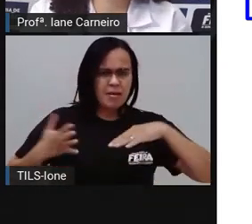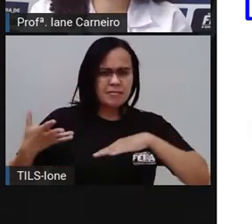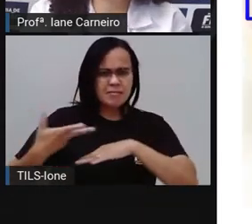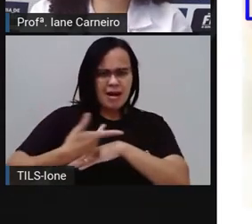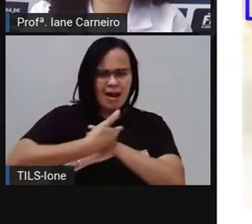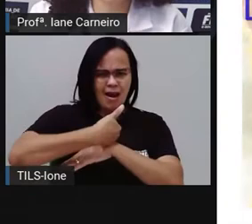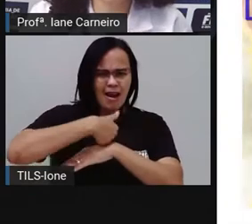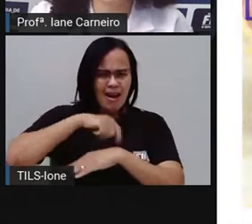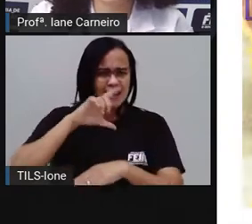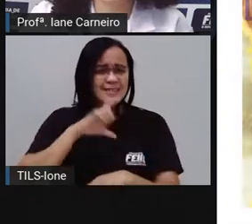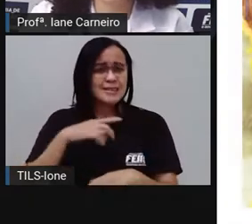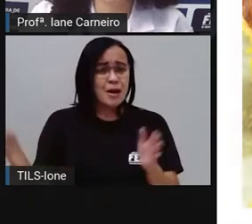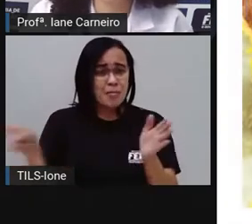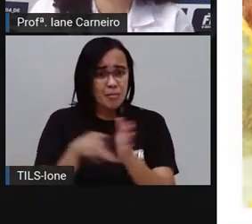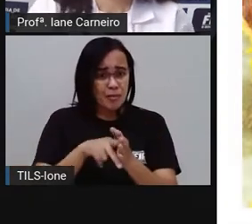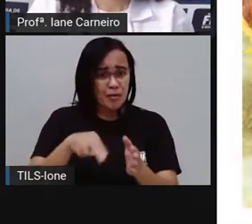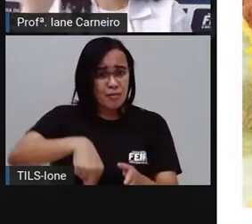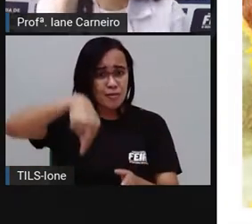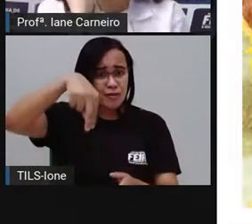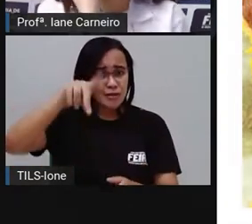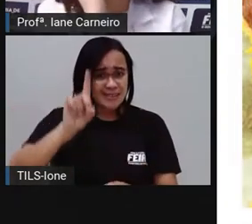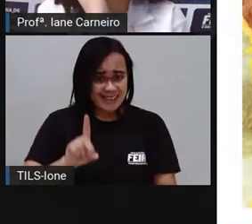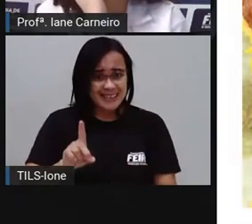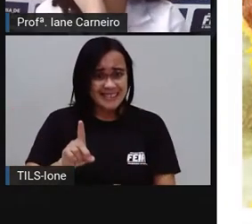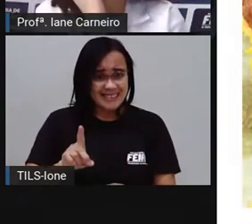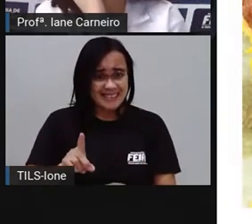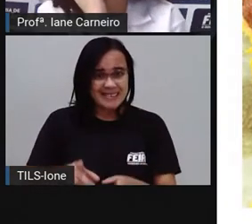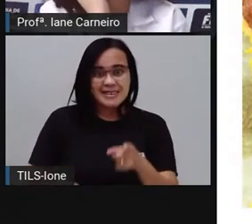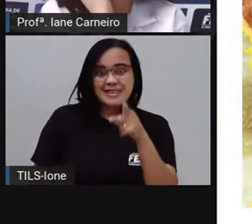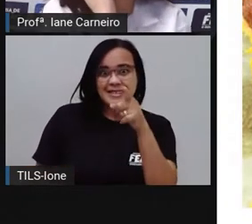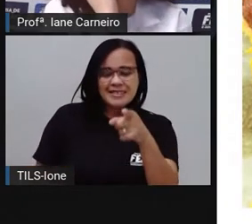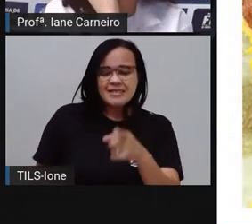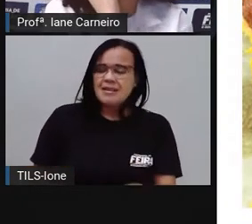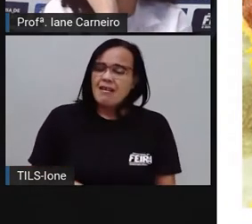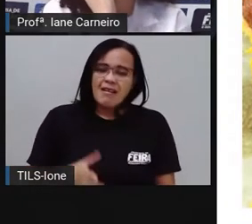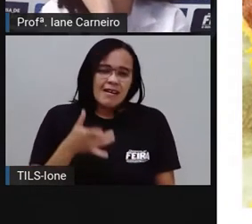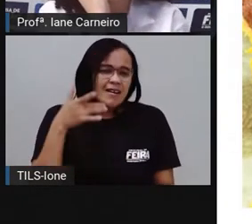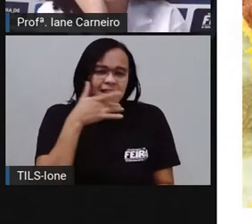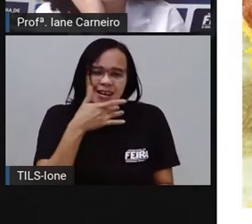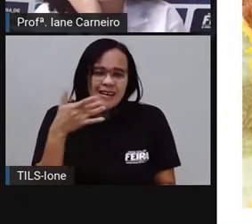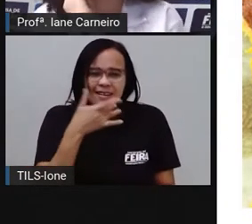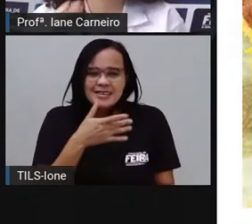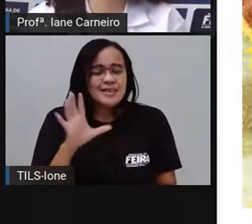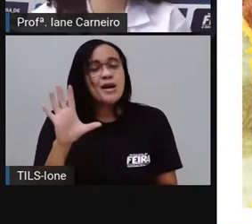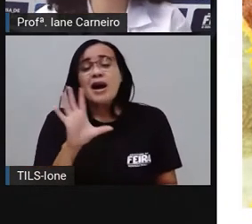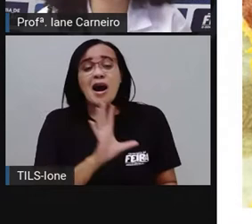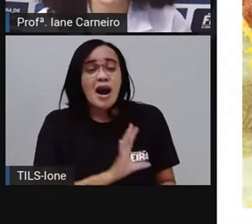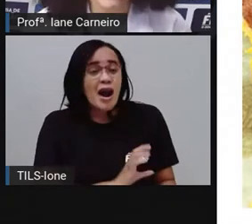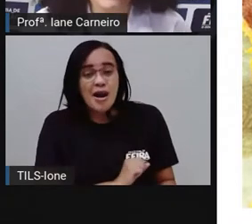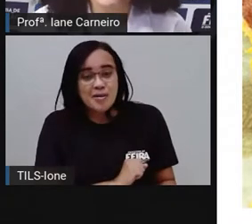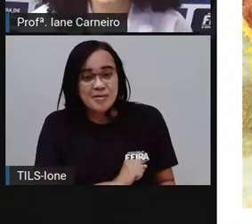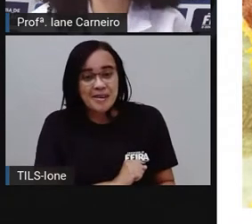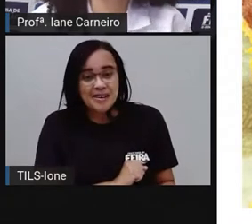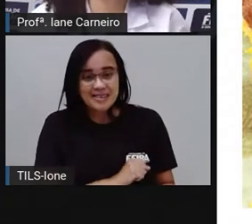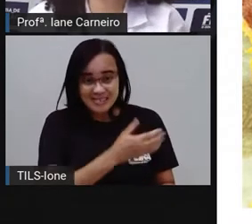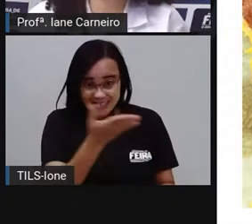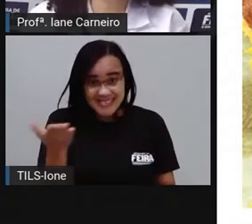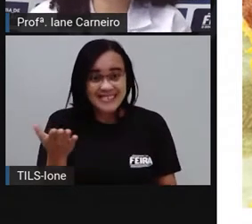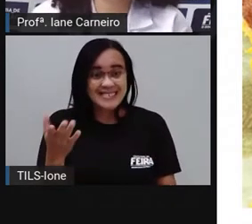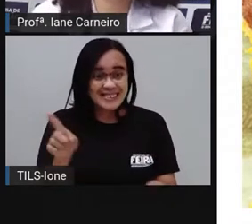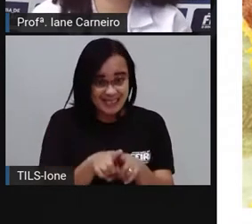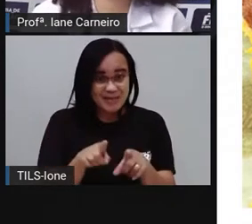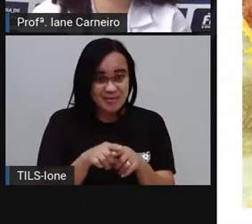típica nordestina. Essa comida aqui, ai meu Deus, pra... Quem aí gosta? De